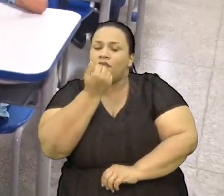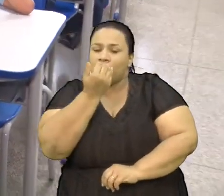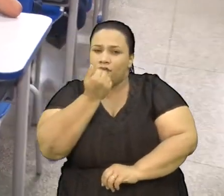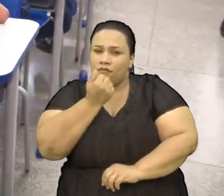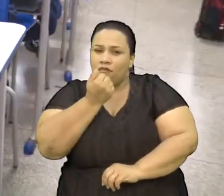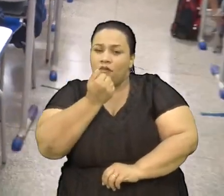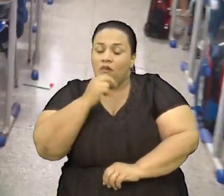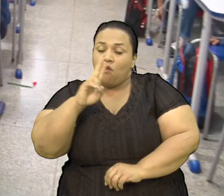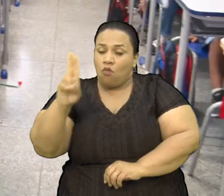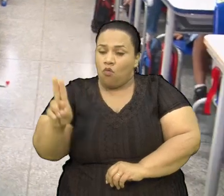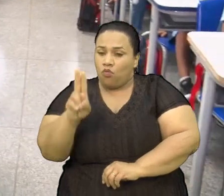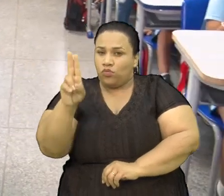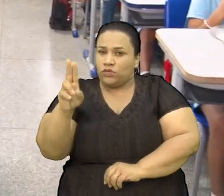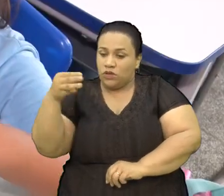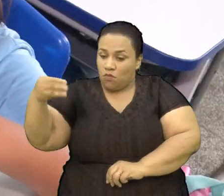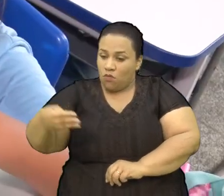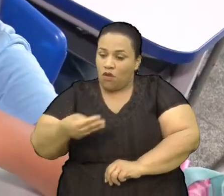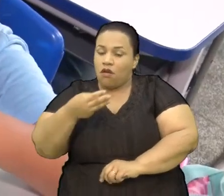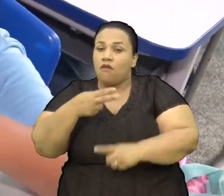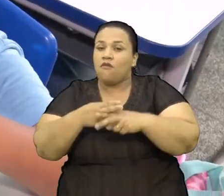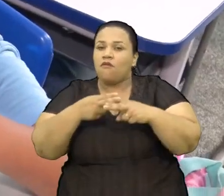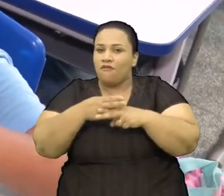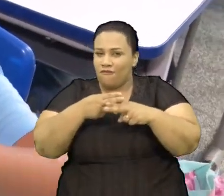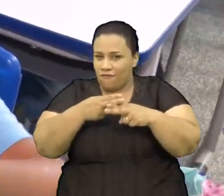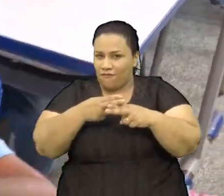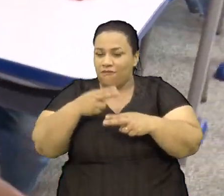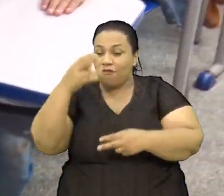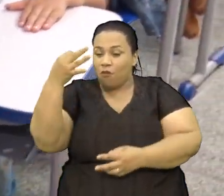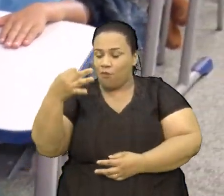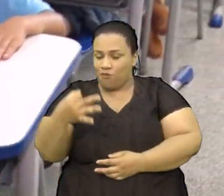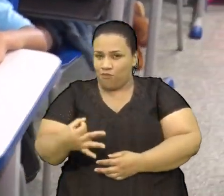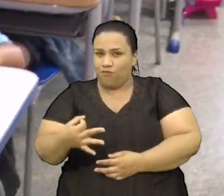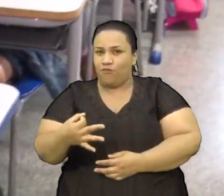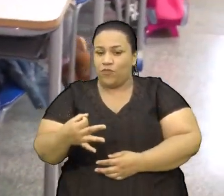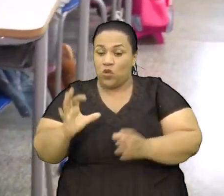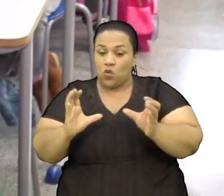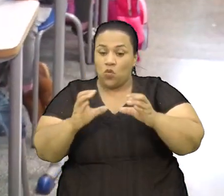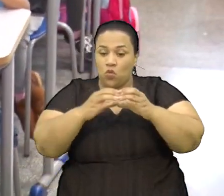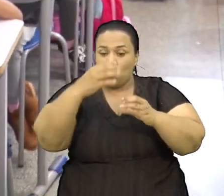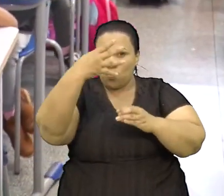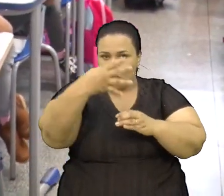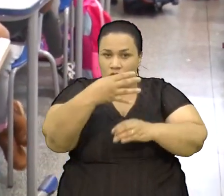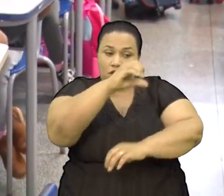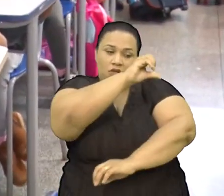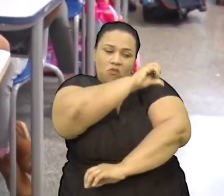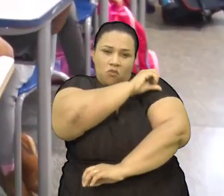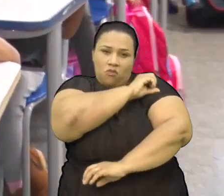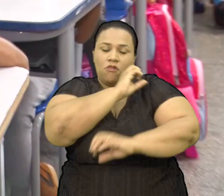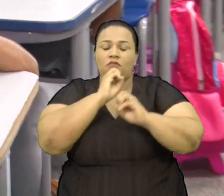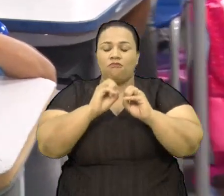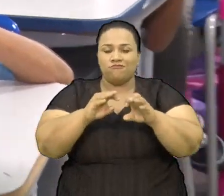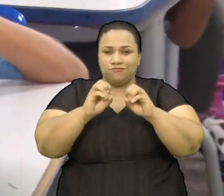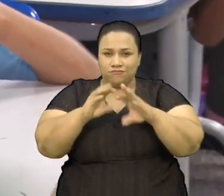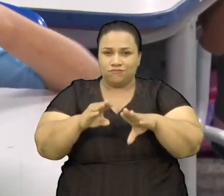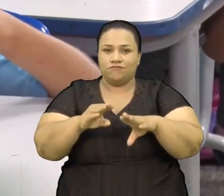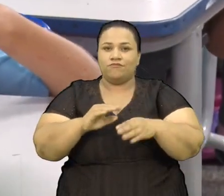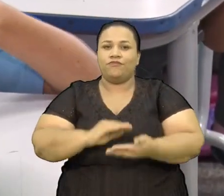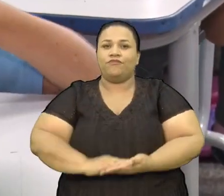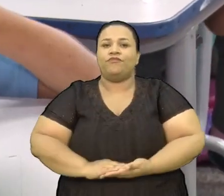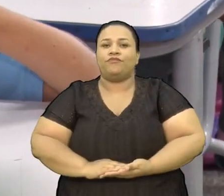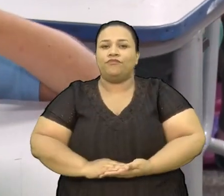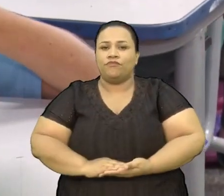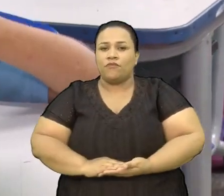se alimentar Usando corretamente Garfo e faca Desde o grupo 4 Ao nono ano Do ensino fundamental